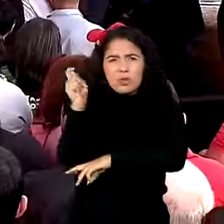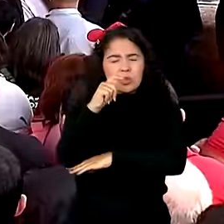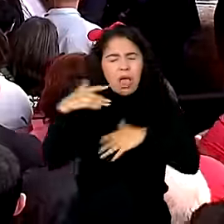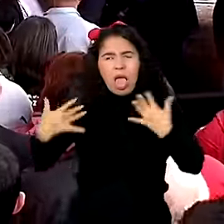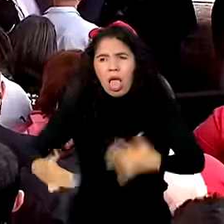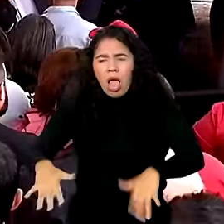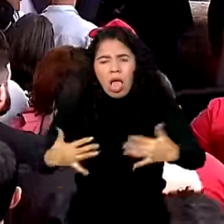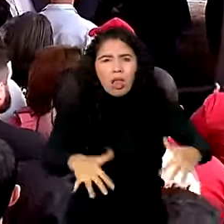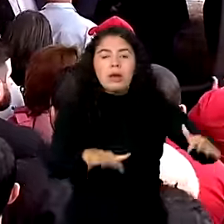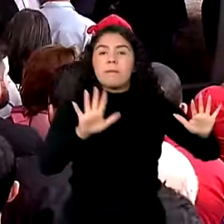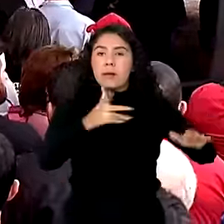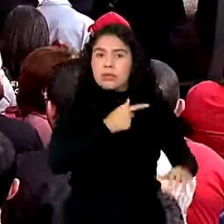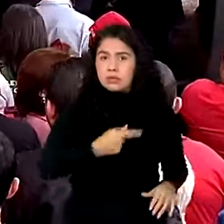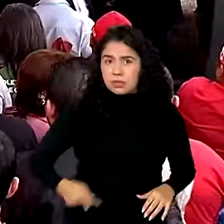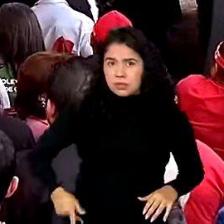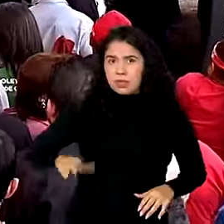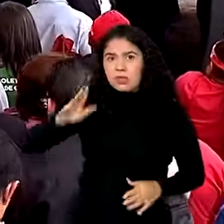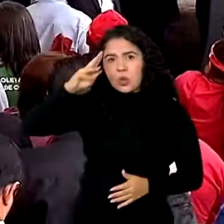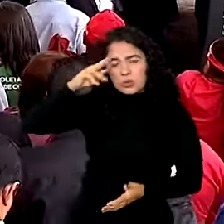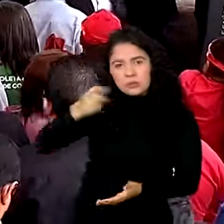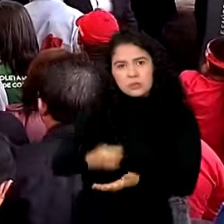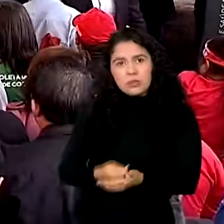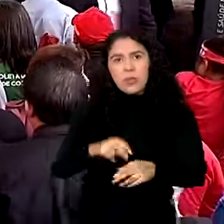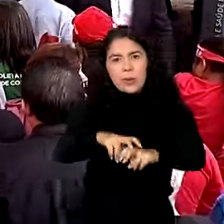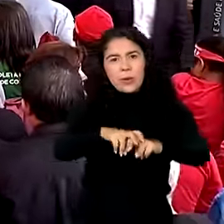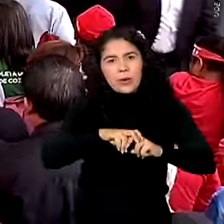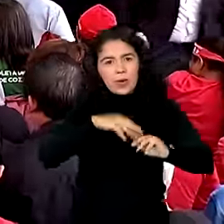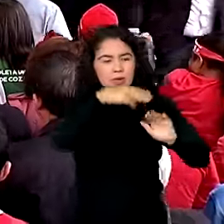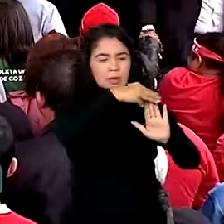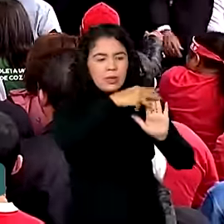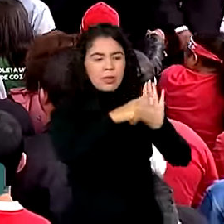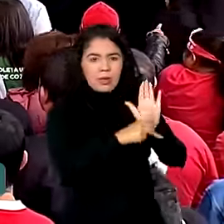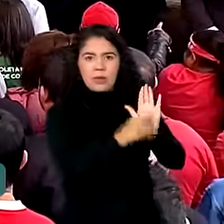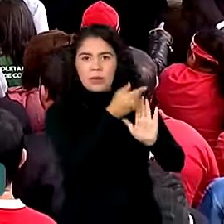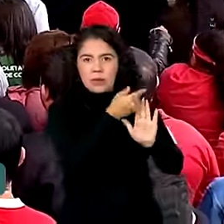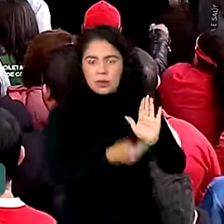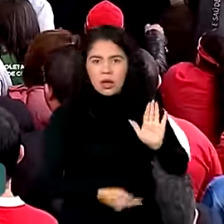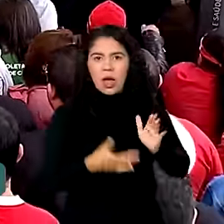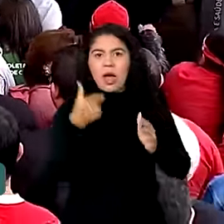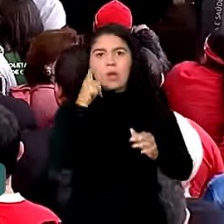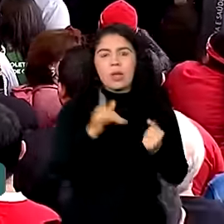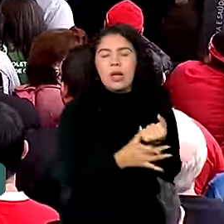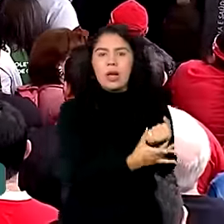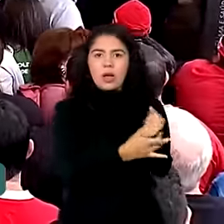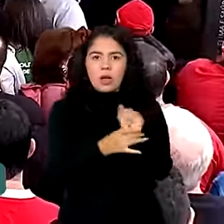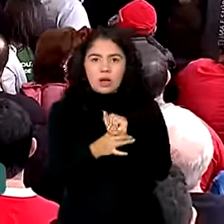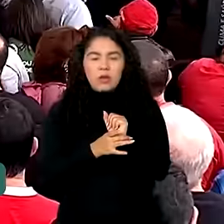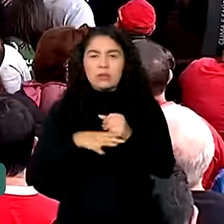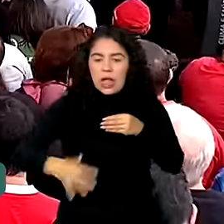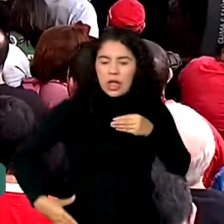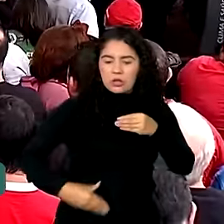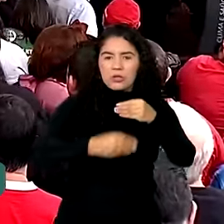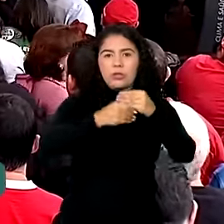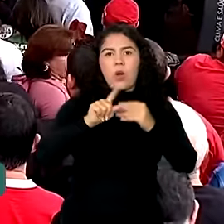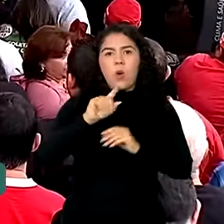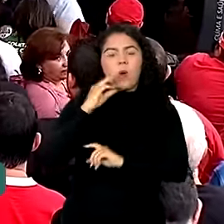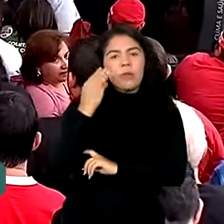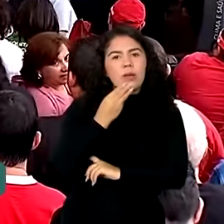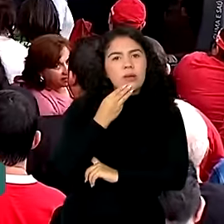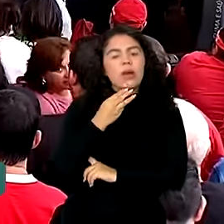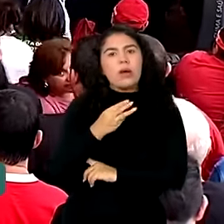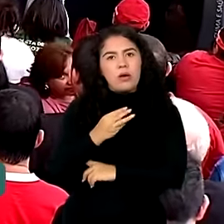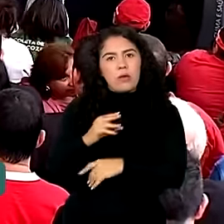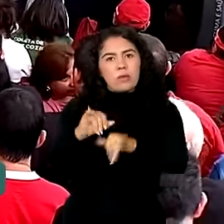editou uma medida provisória, garantiu 1 bilhão e 200 milhões de reais adicionais para a infraestrutura